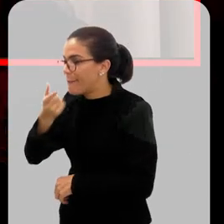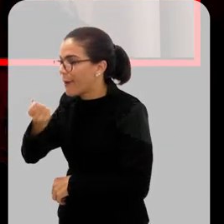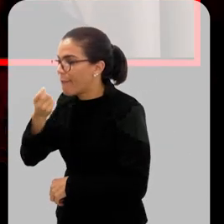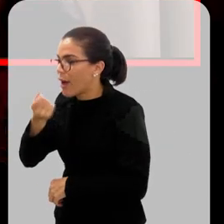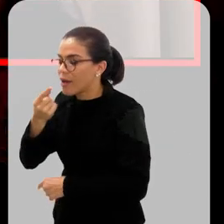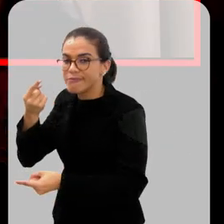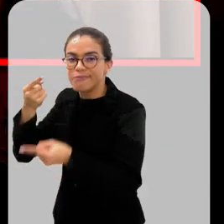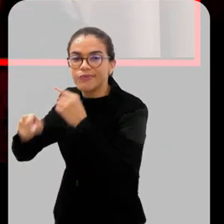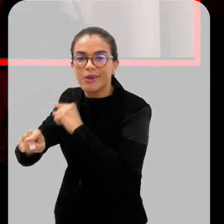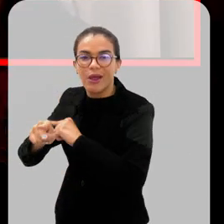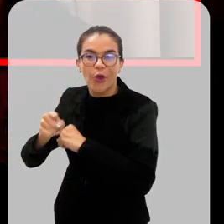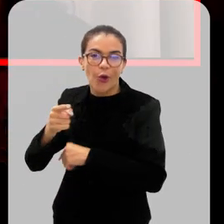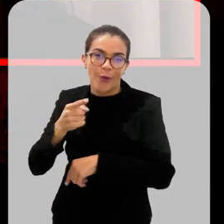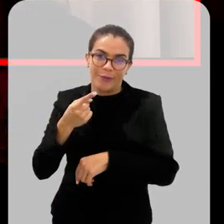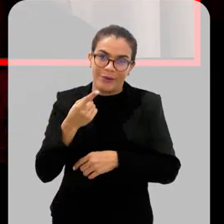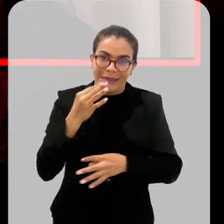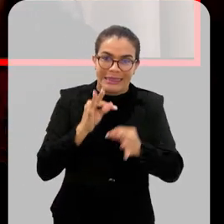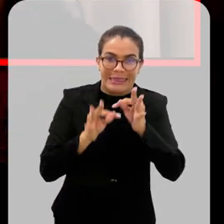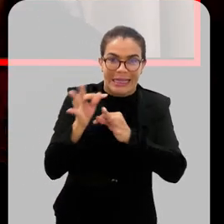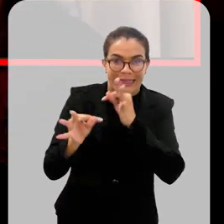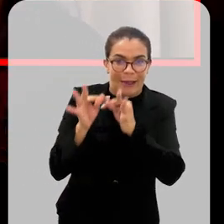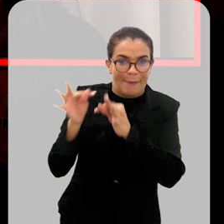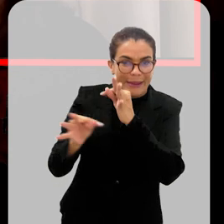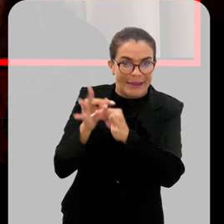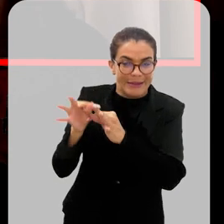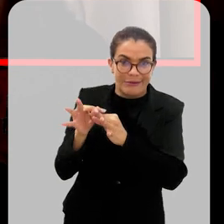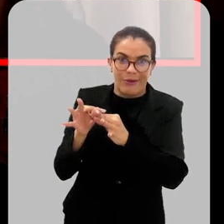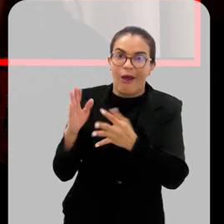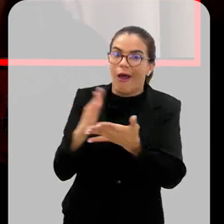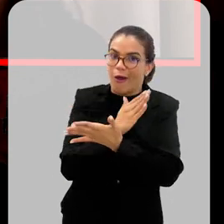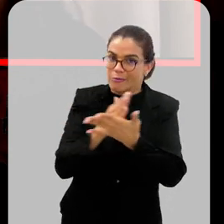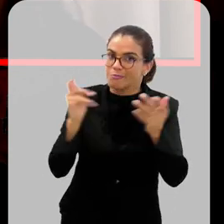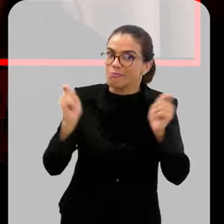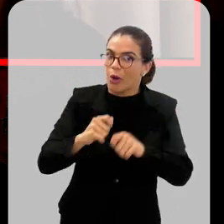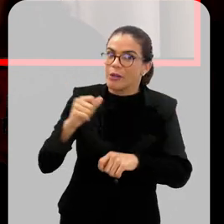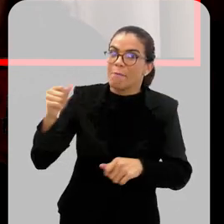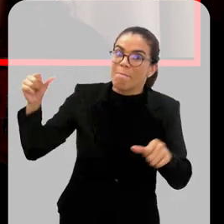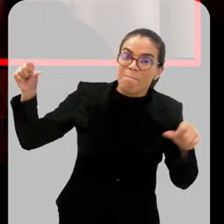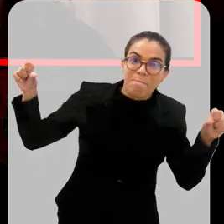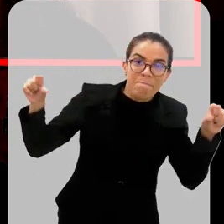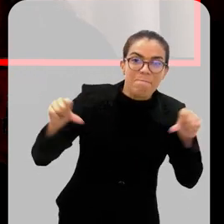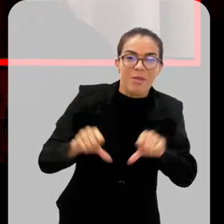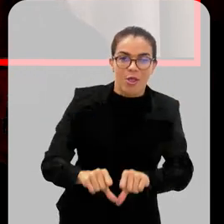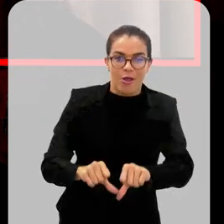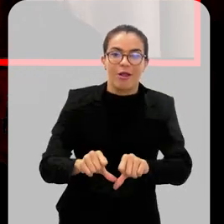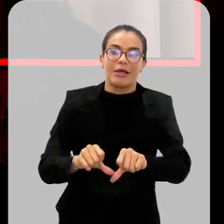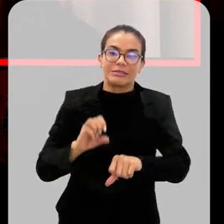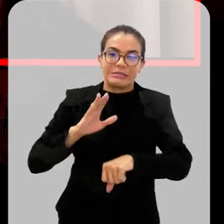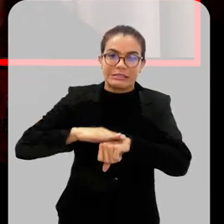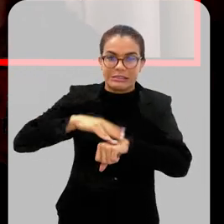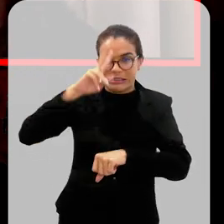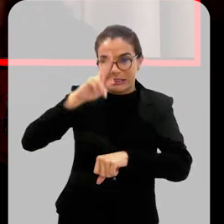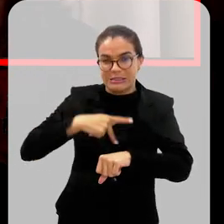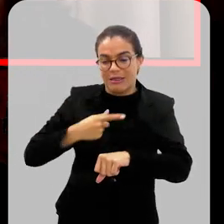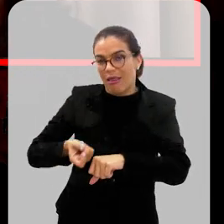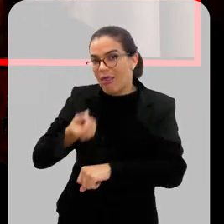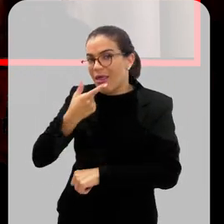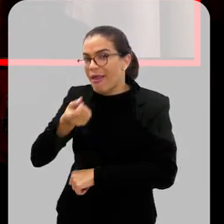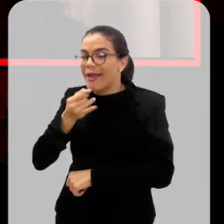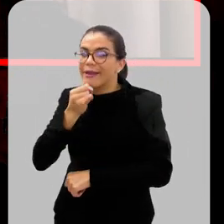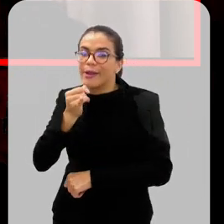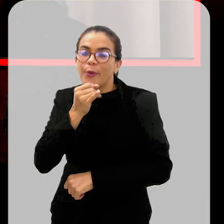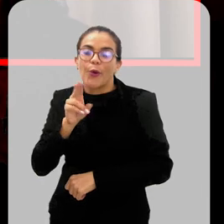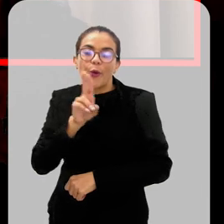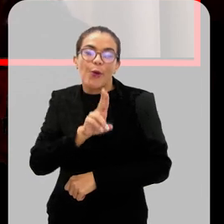para o tratamento de dengue. Tem medicamentos que podem agravar o quadro, como, por exemplo, o uso de